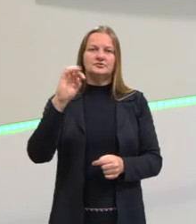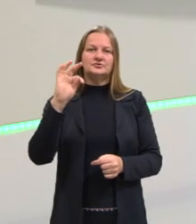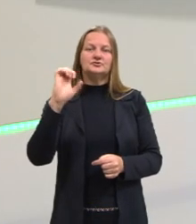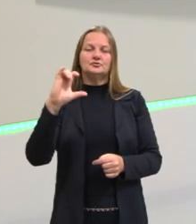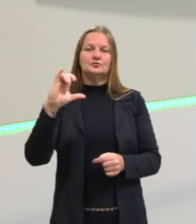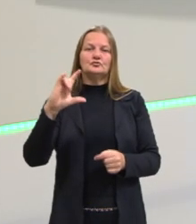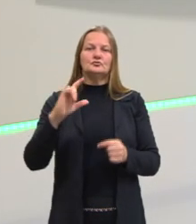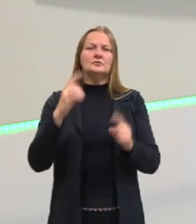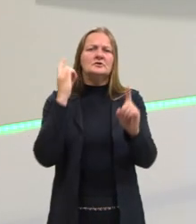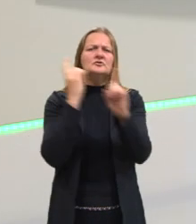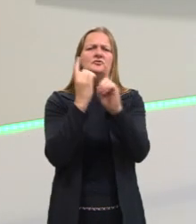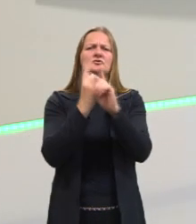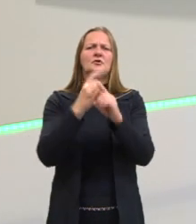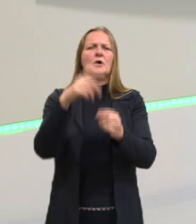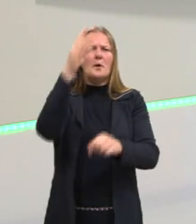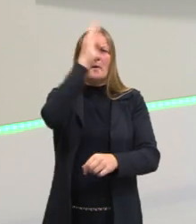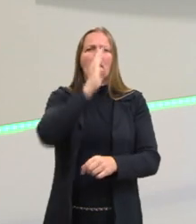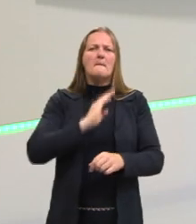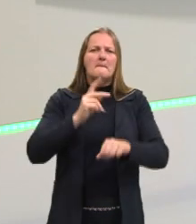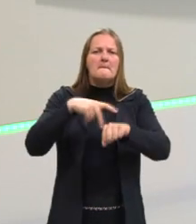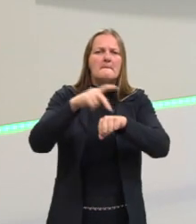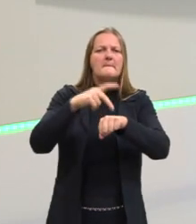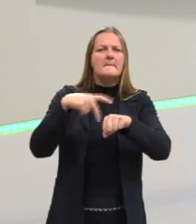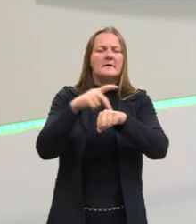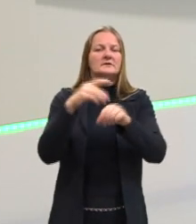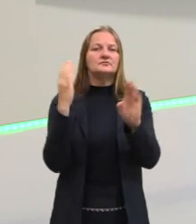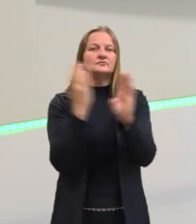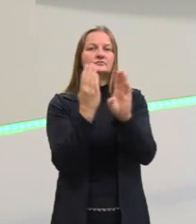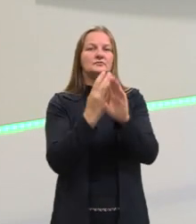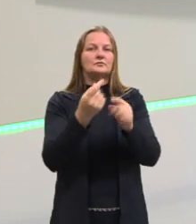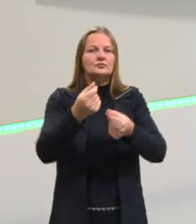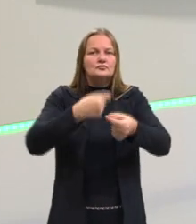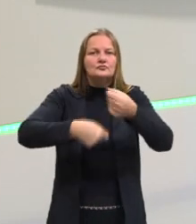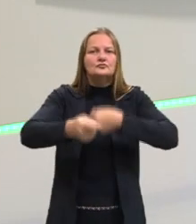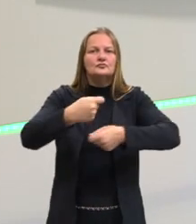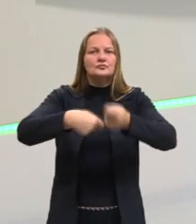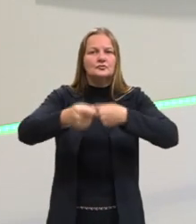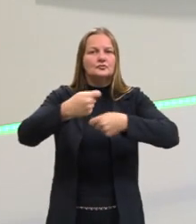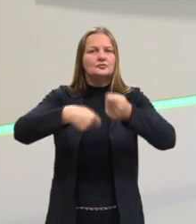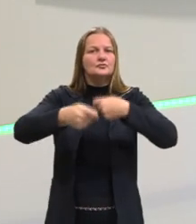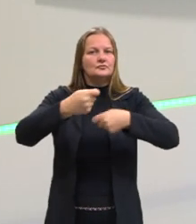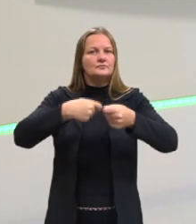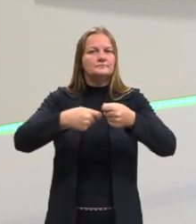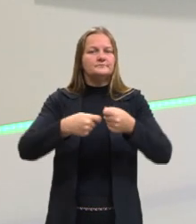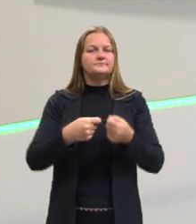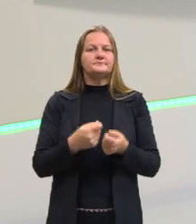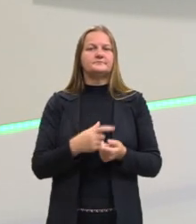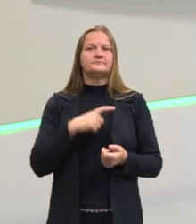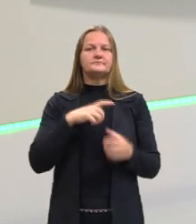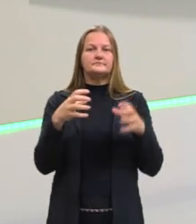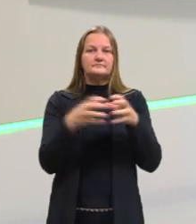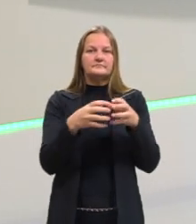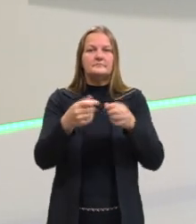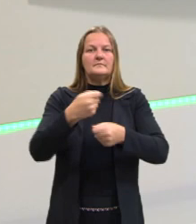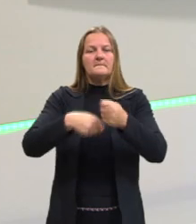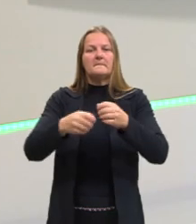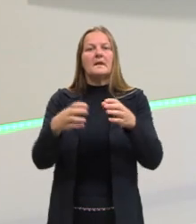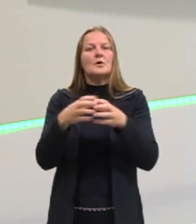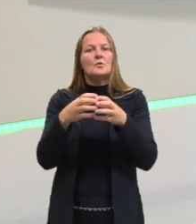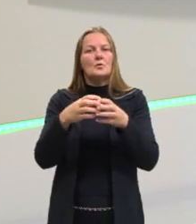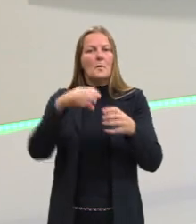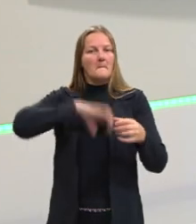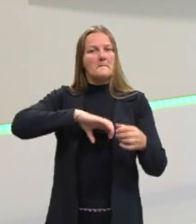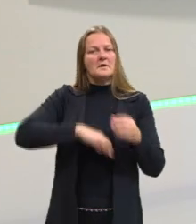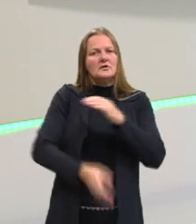entre aspas, do nosso país, né? Lembrando que os portugueses, né? Eles iam pras Índias, né? E faziam o